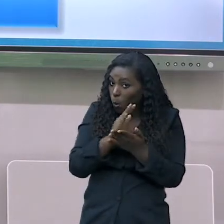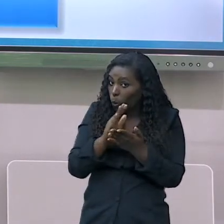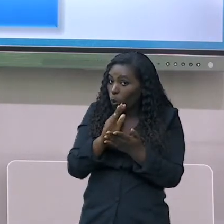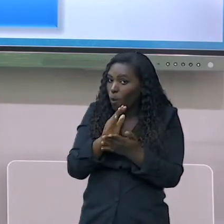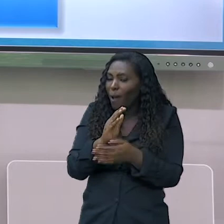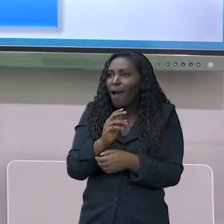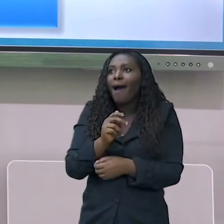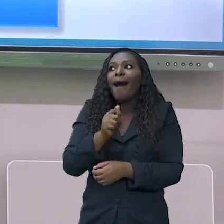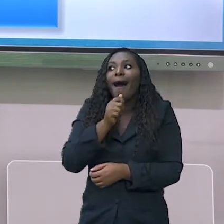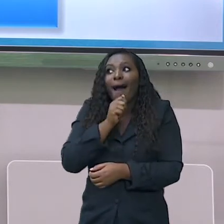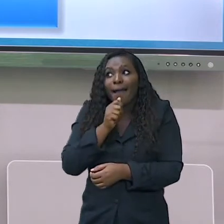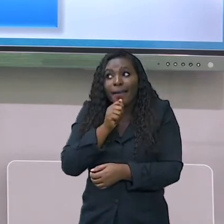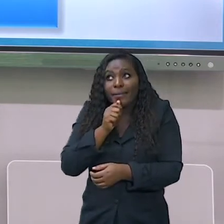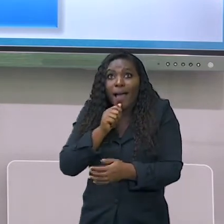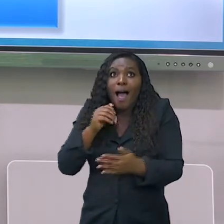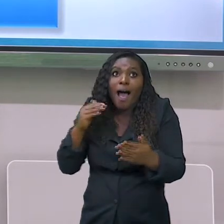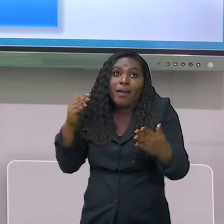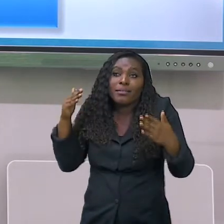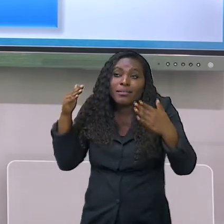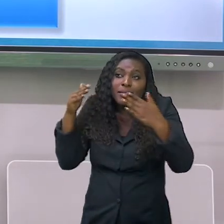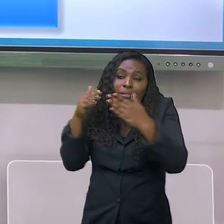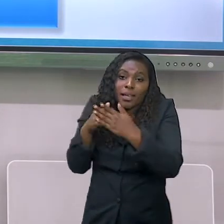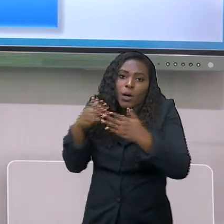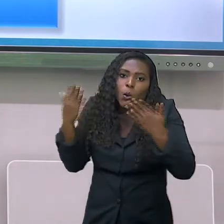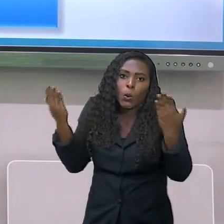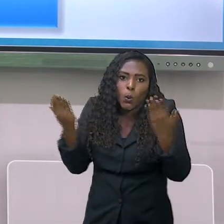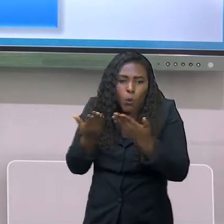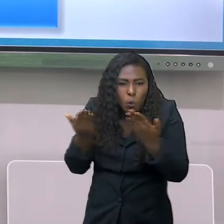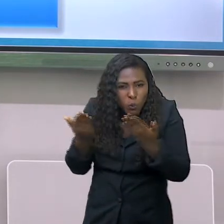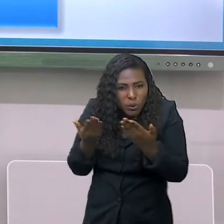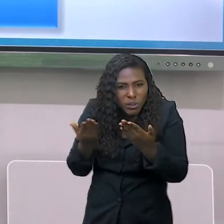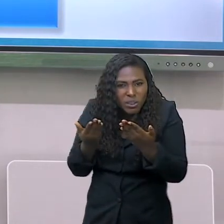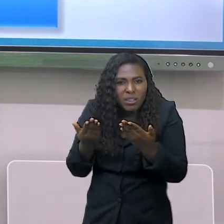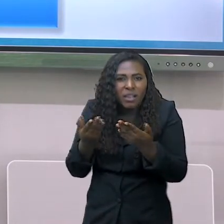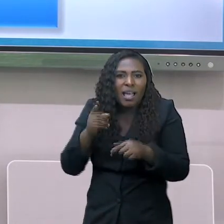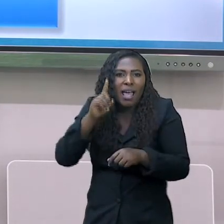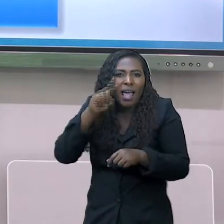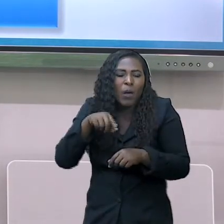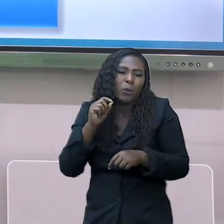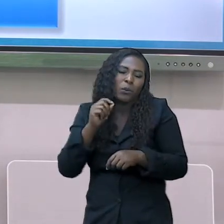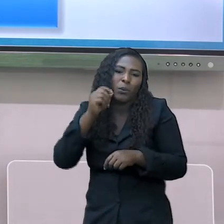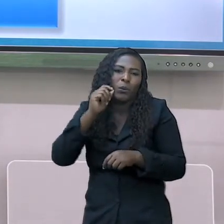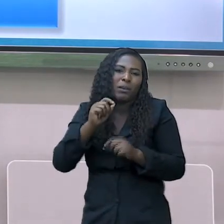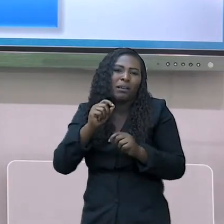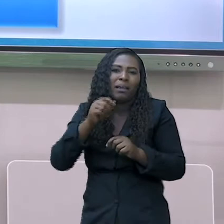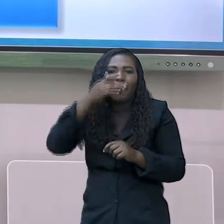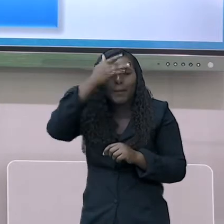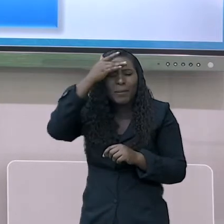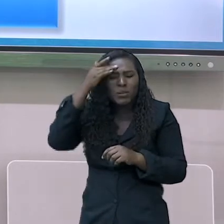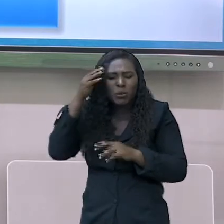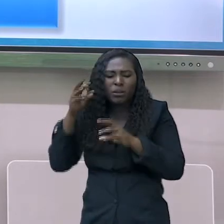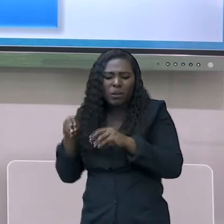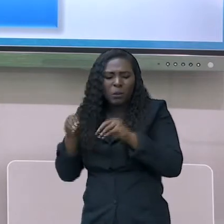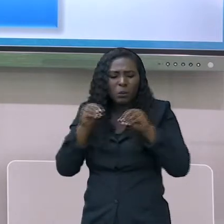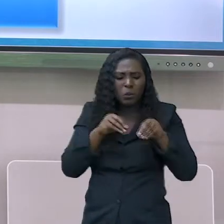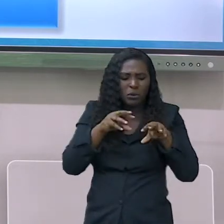naqueles sistemas nômades. Por isso é tão difícil, você já deve ter ouvido,